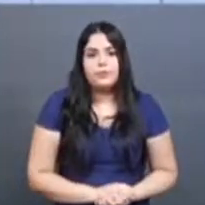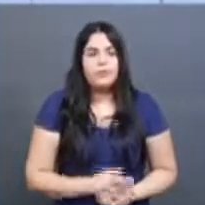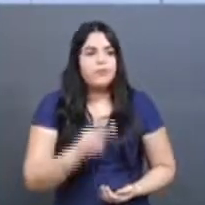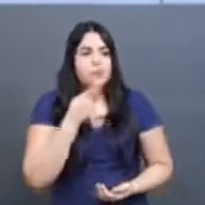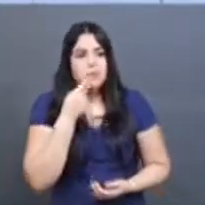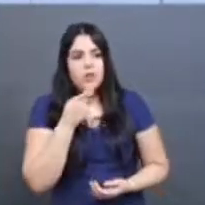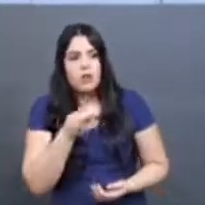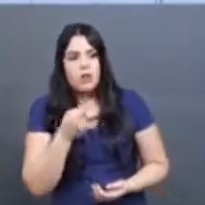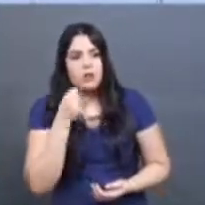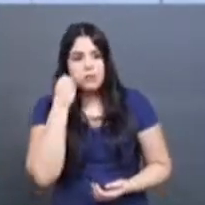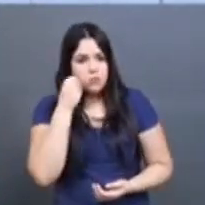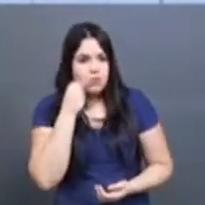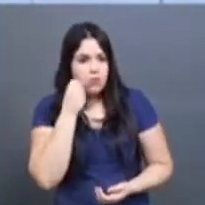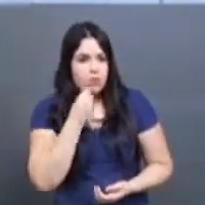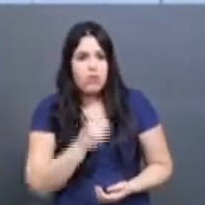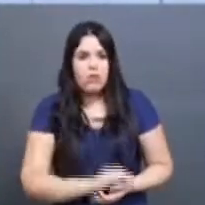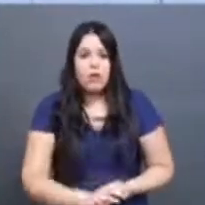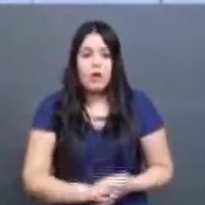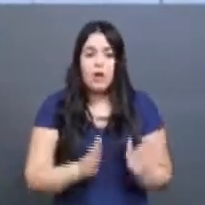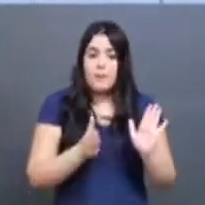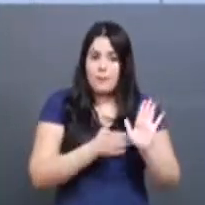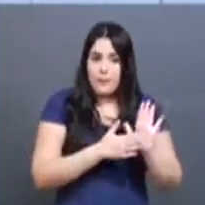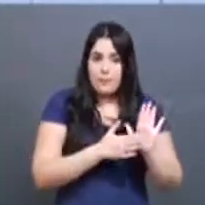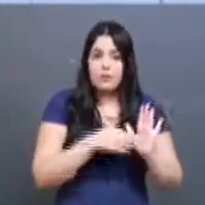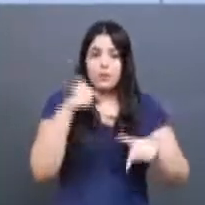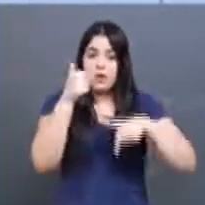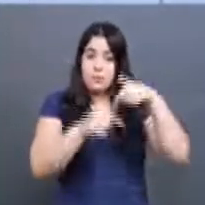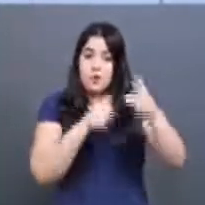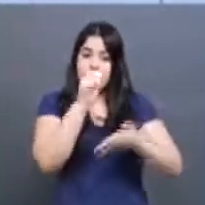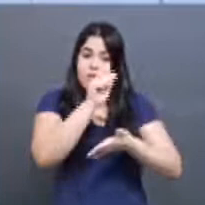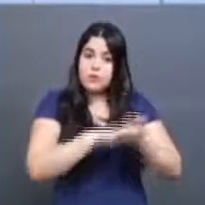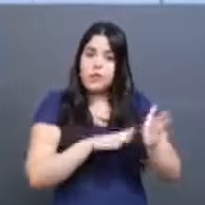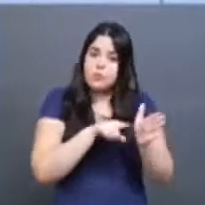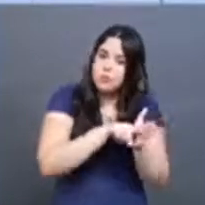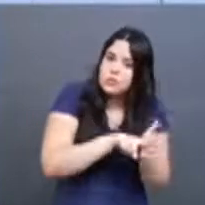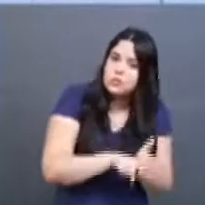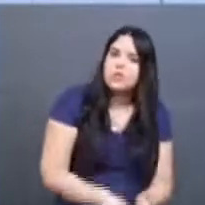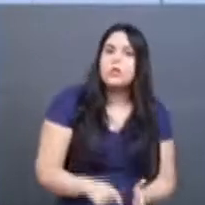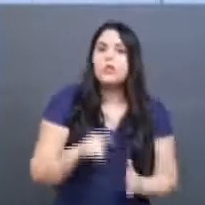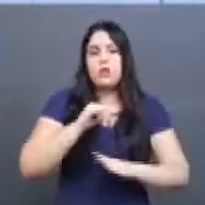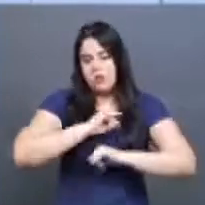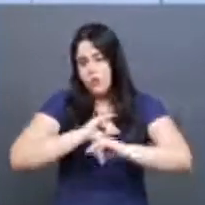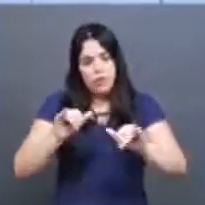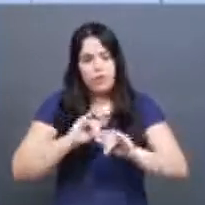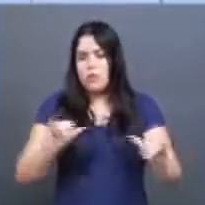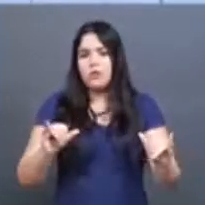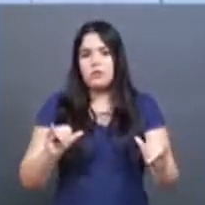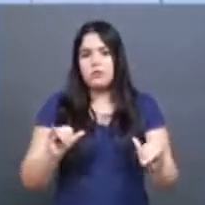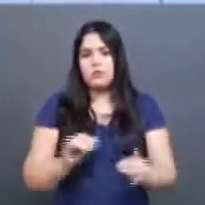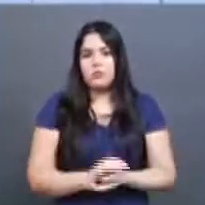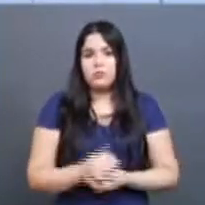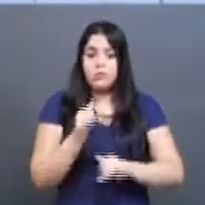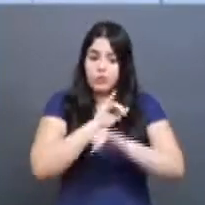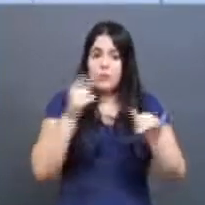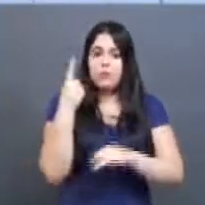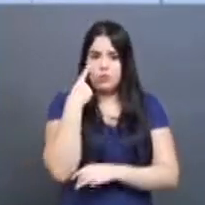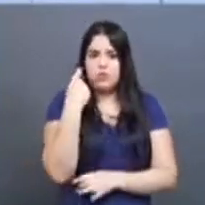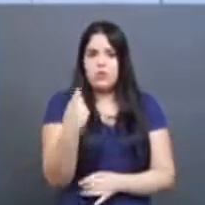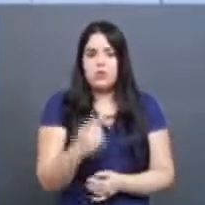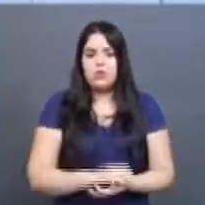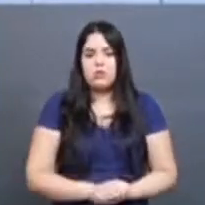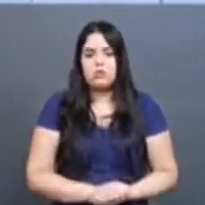relatos, propor trabalhos sobre isso, pesquisas, a informação. A informação é uma maneira interessante,